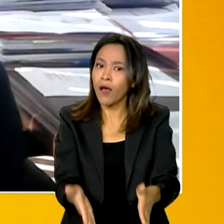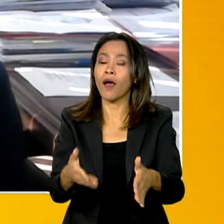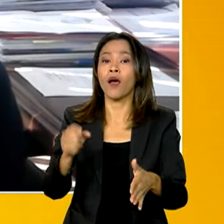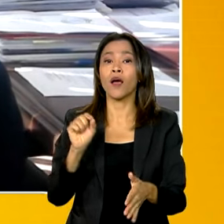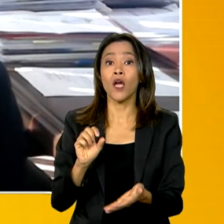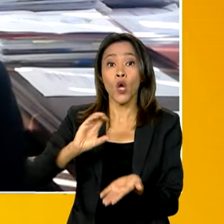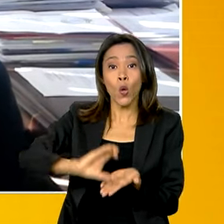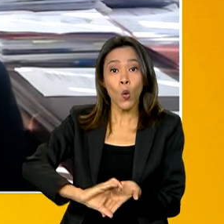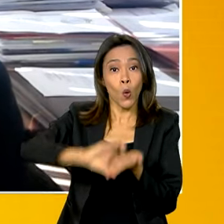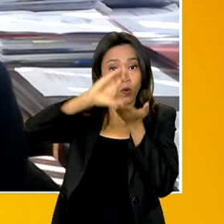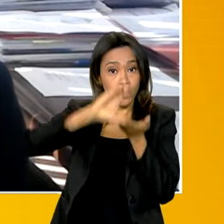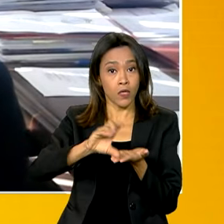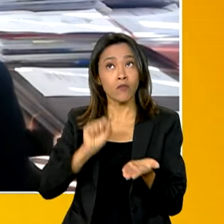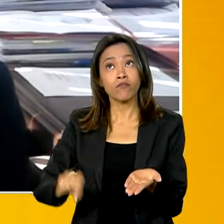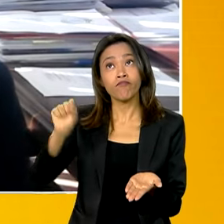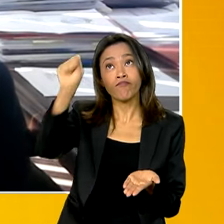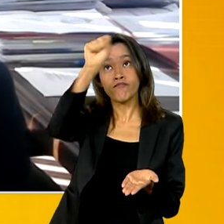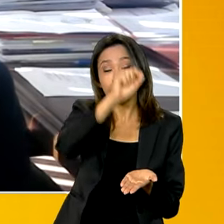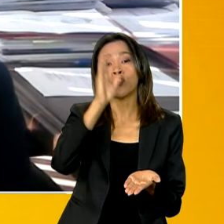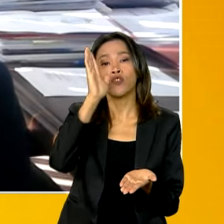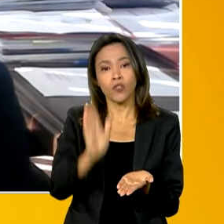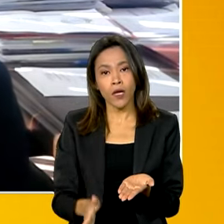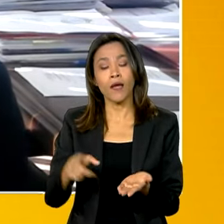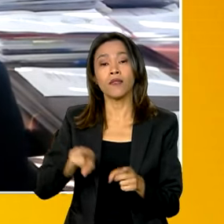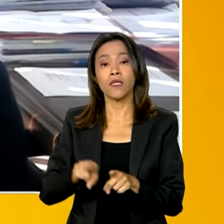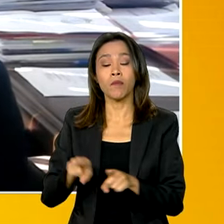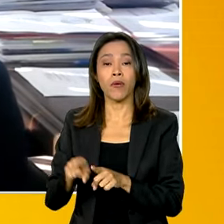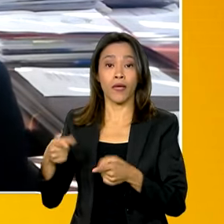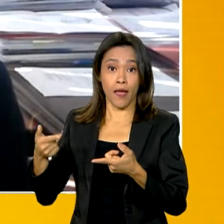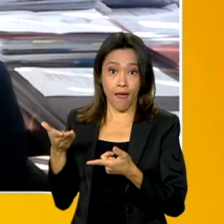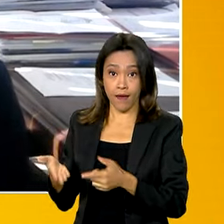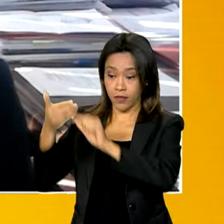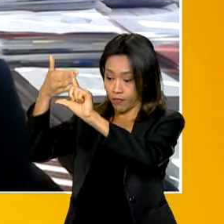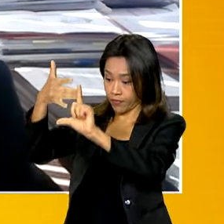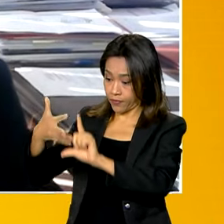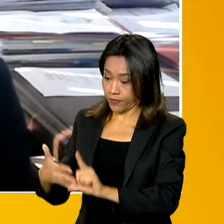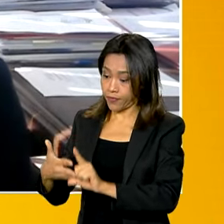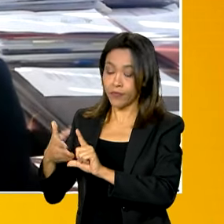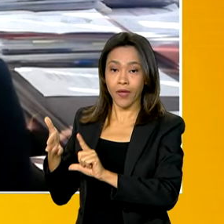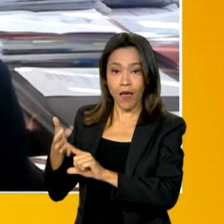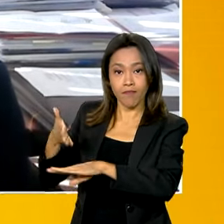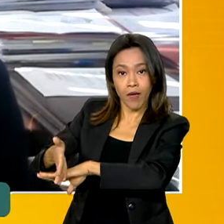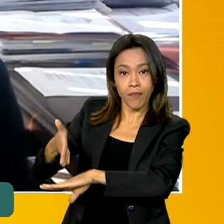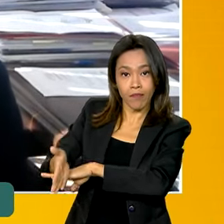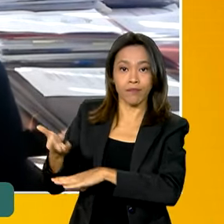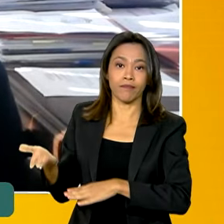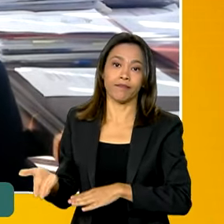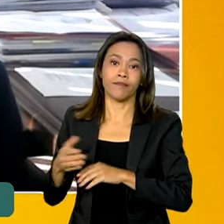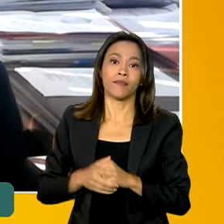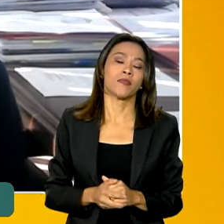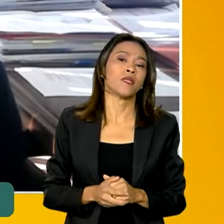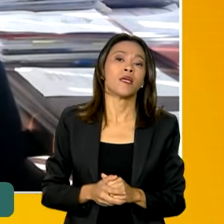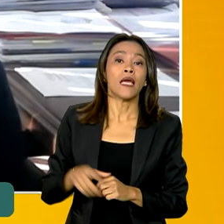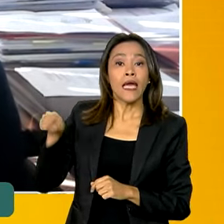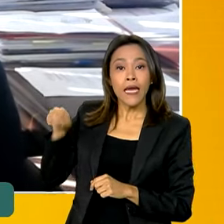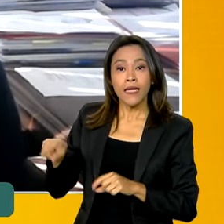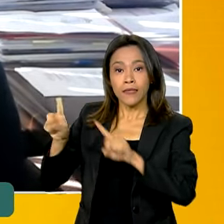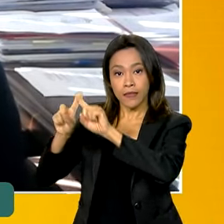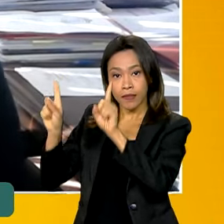nacionais, quanto na plataforma digital do Brasil Participativo. O plano clima, ele vai